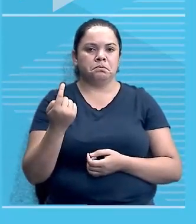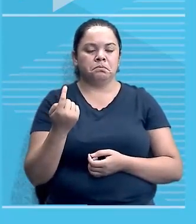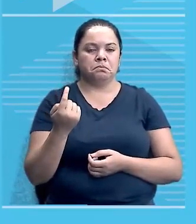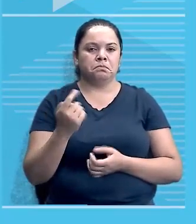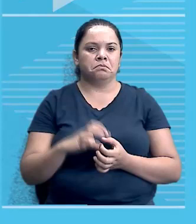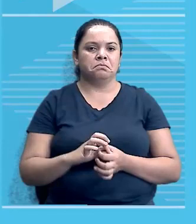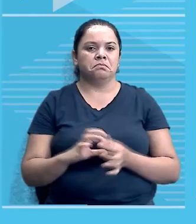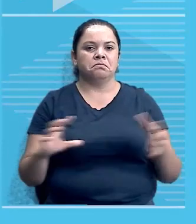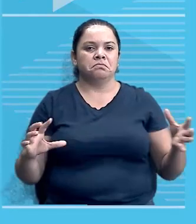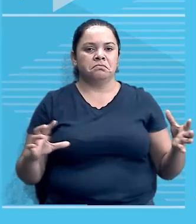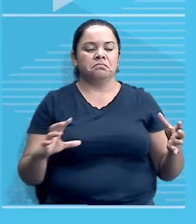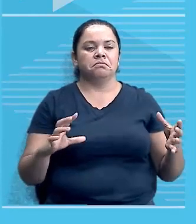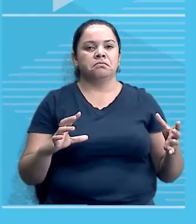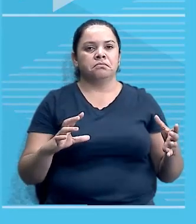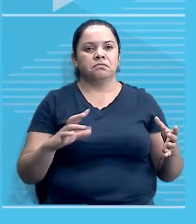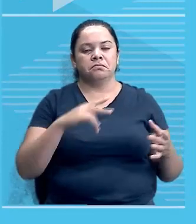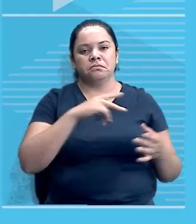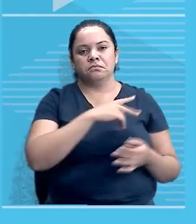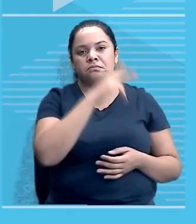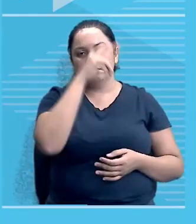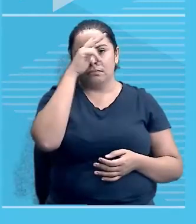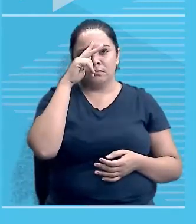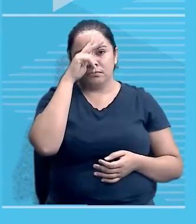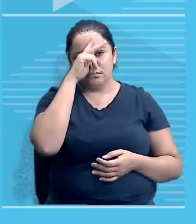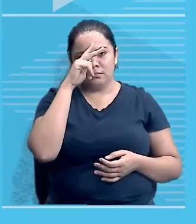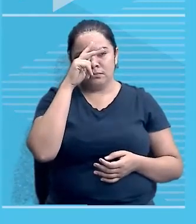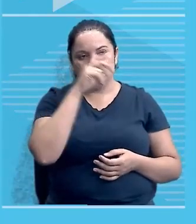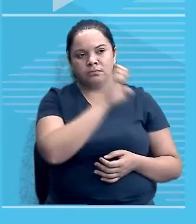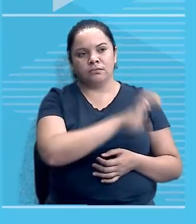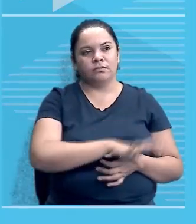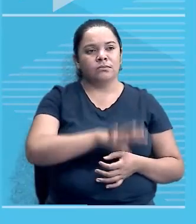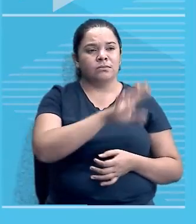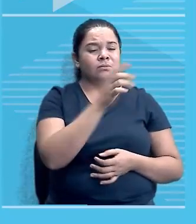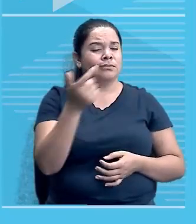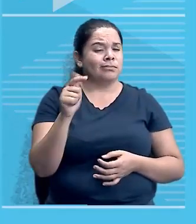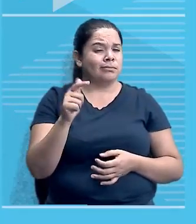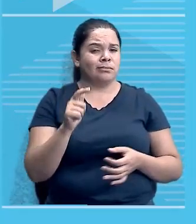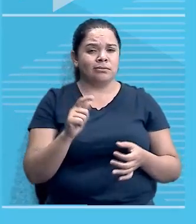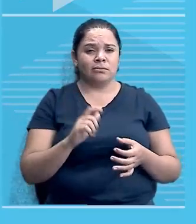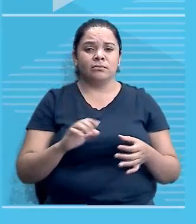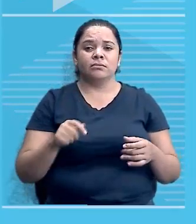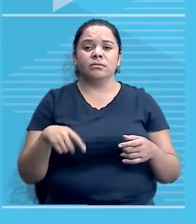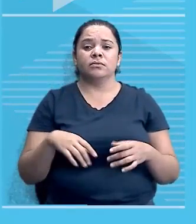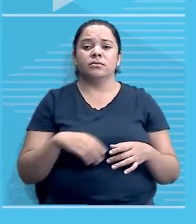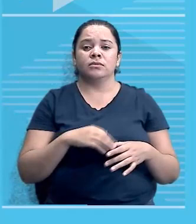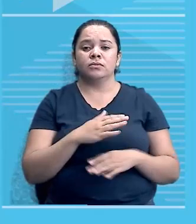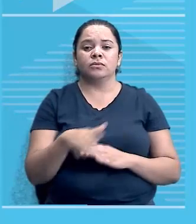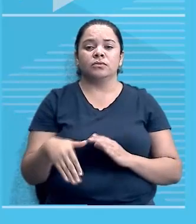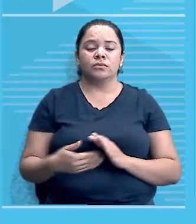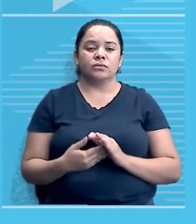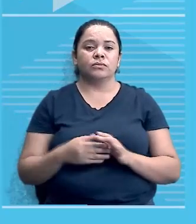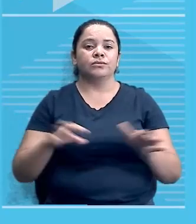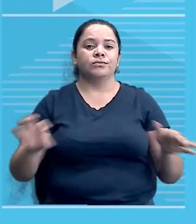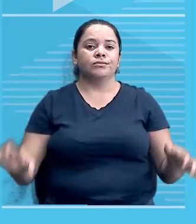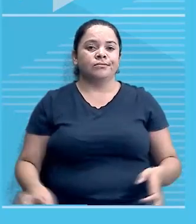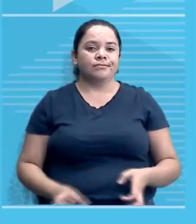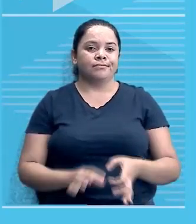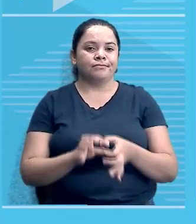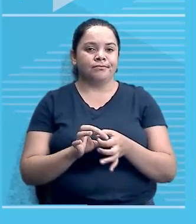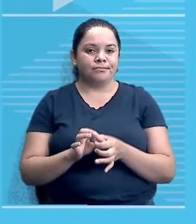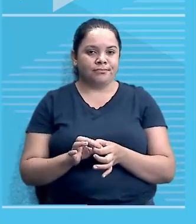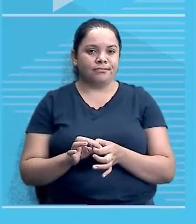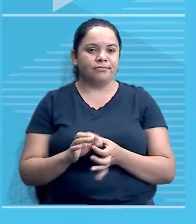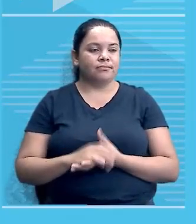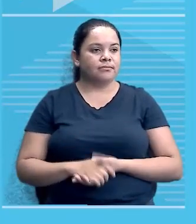Da mesma forma, vou estudar a história da África, desconectada da história da Europa. Não tem como. Está tudo, tem um link aí, está conectado. Tá